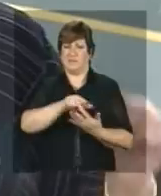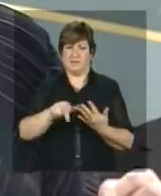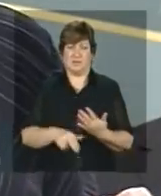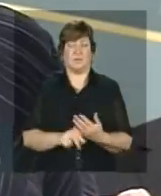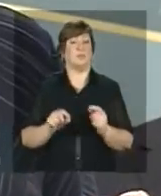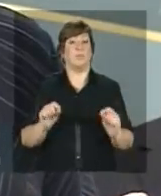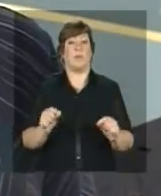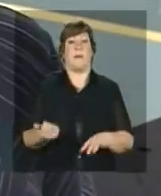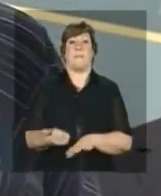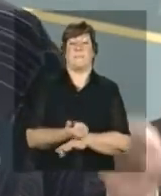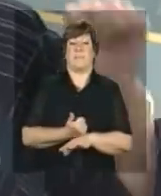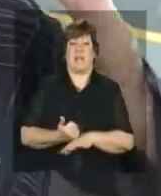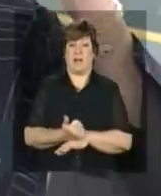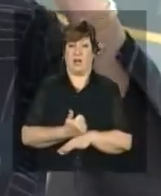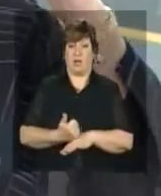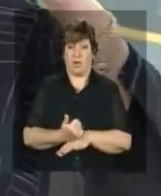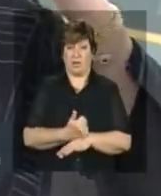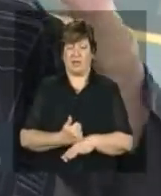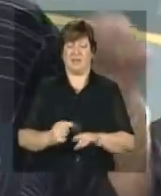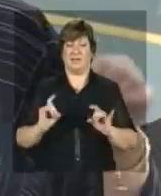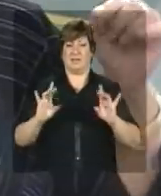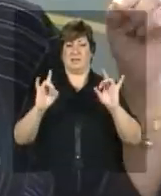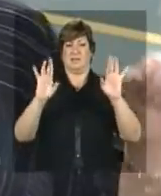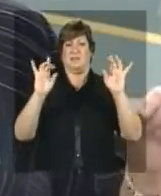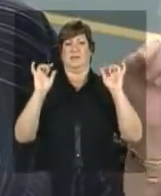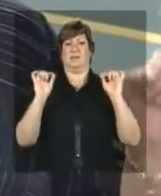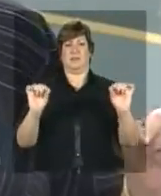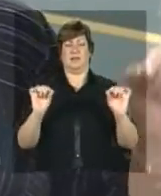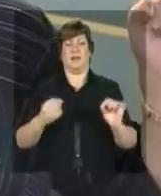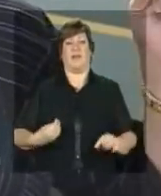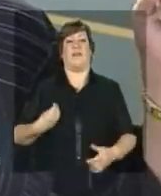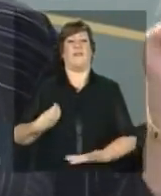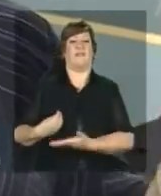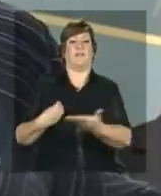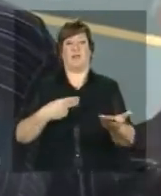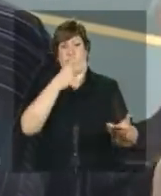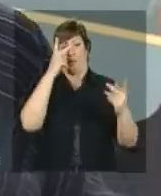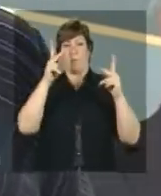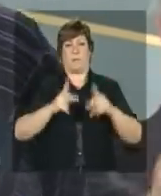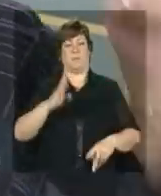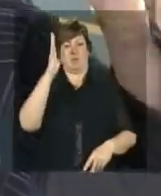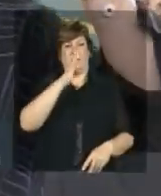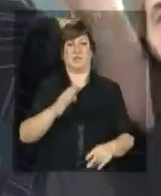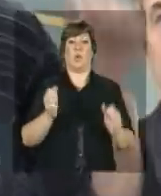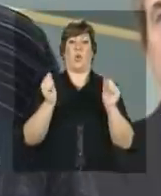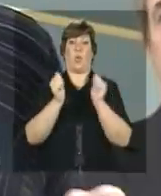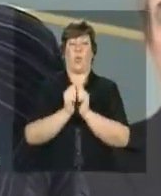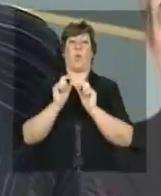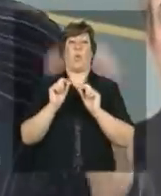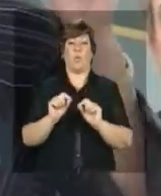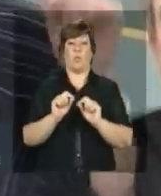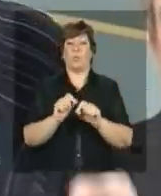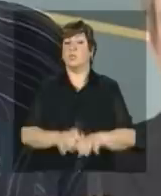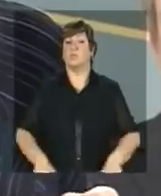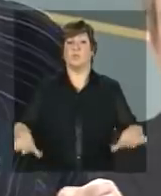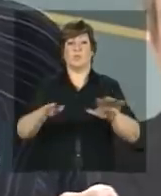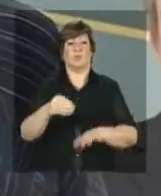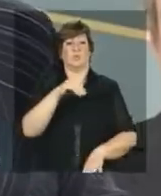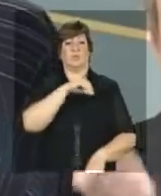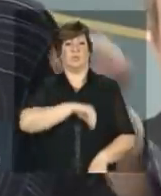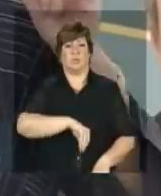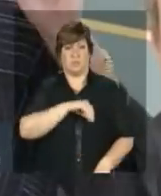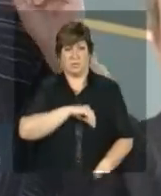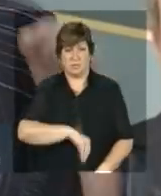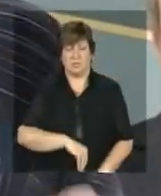melhorar a qualidade de vida da população brasileira através da distribuição de renda